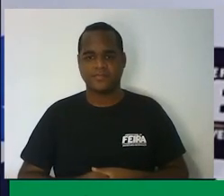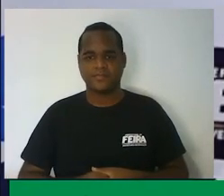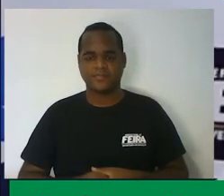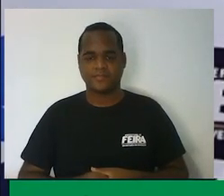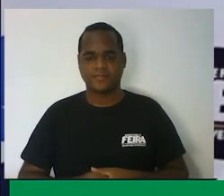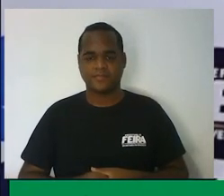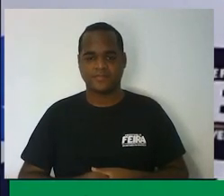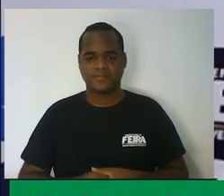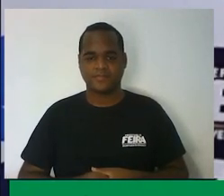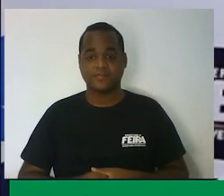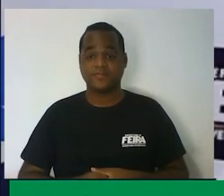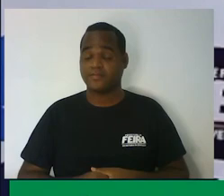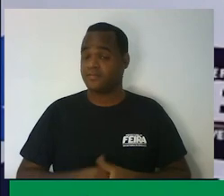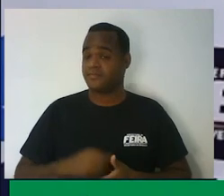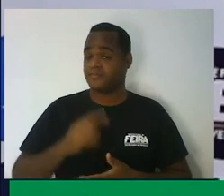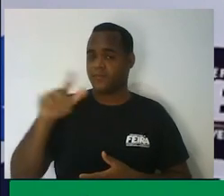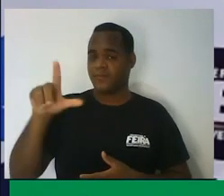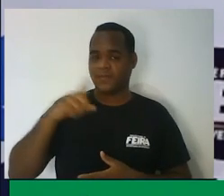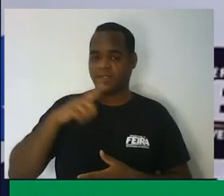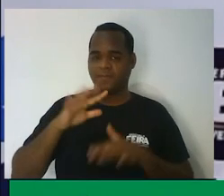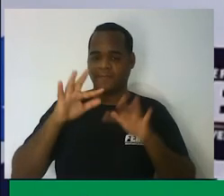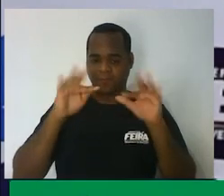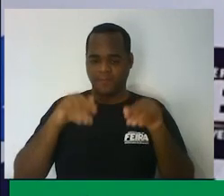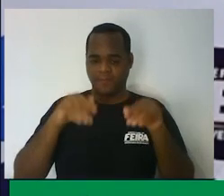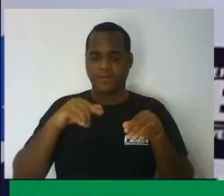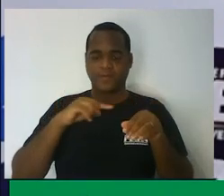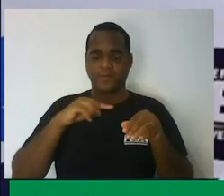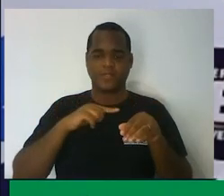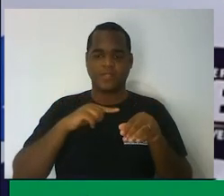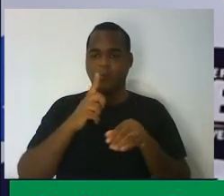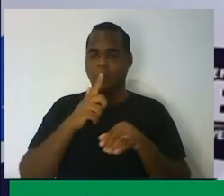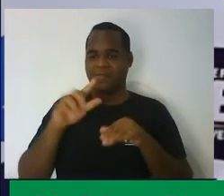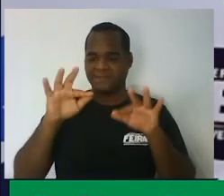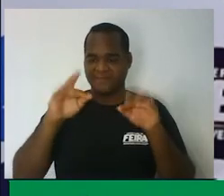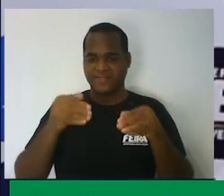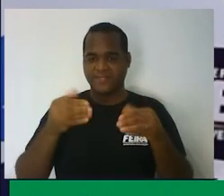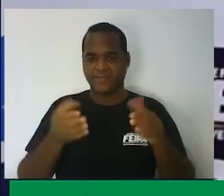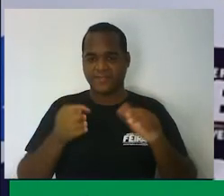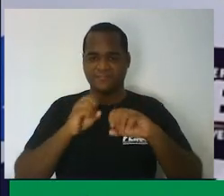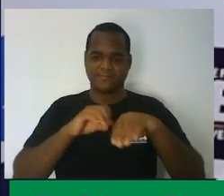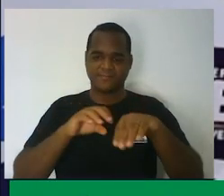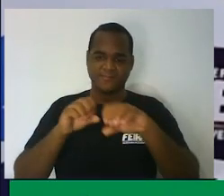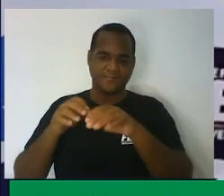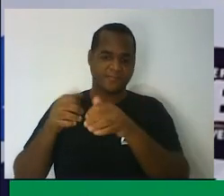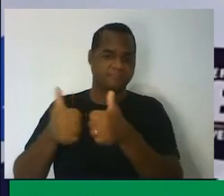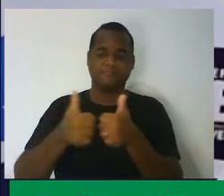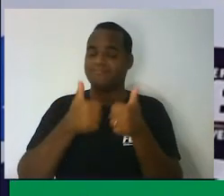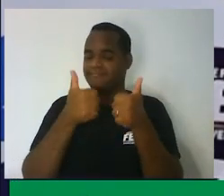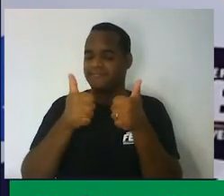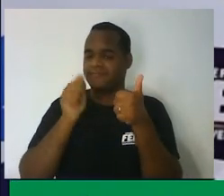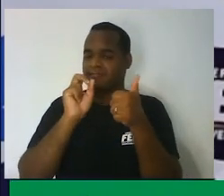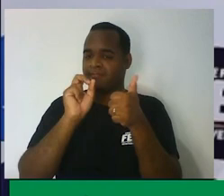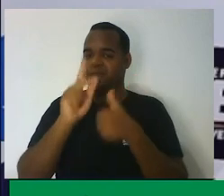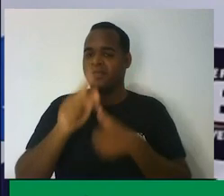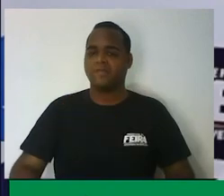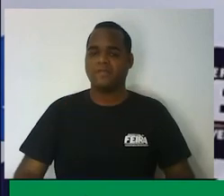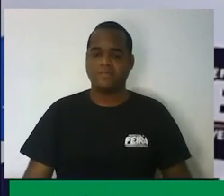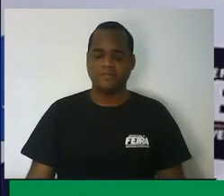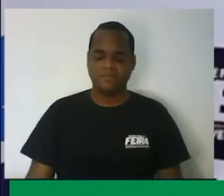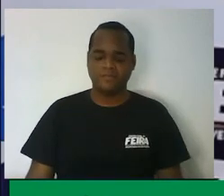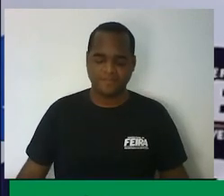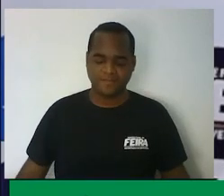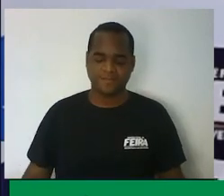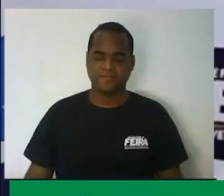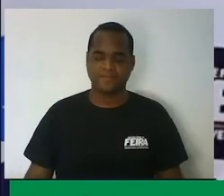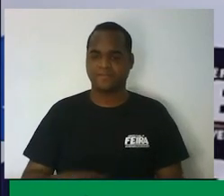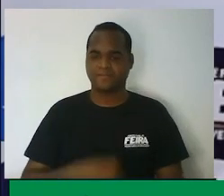E aí, gente vai finalizar essa nossa aula, certo? Essa foi